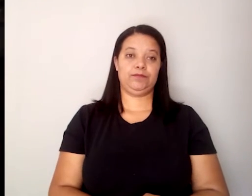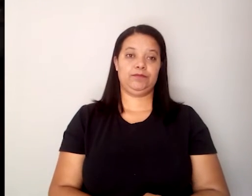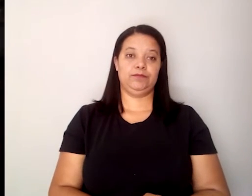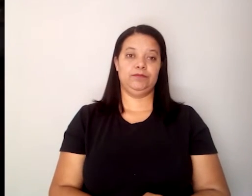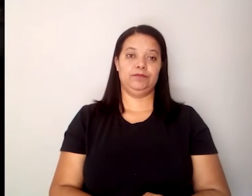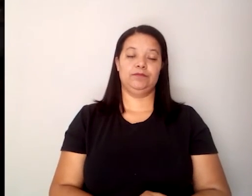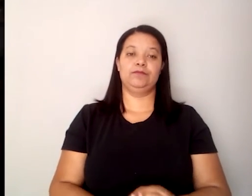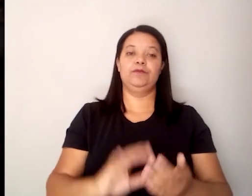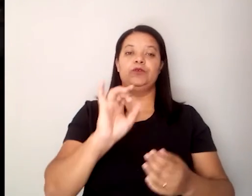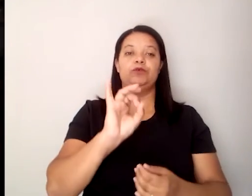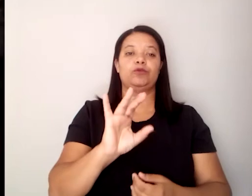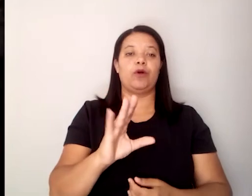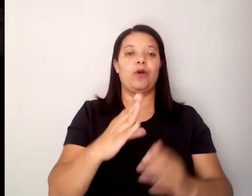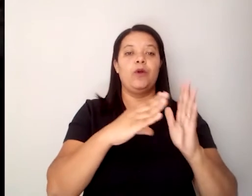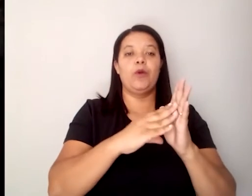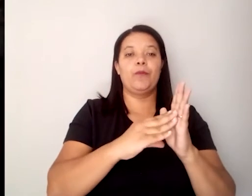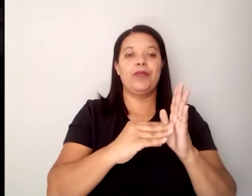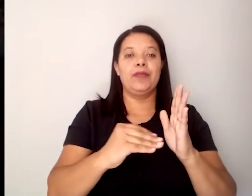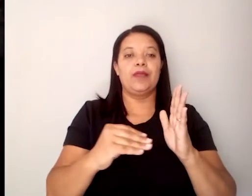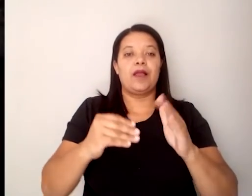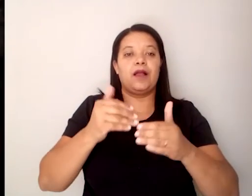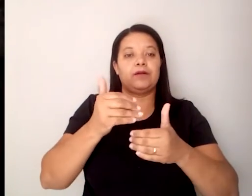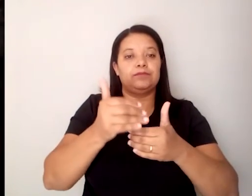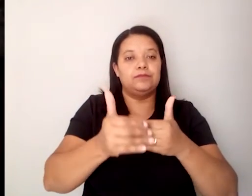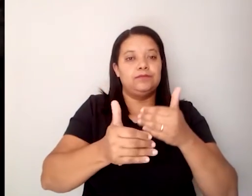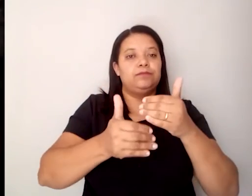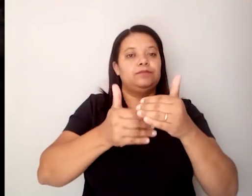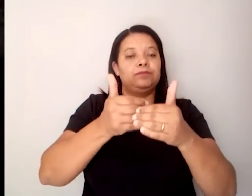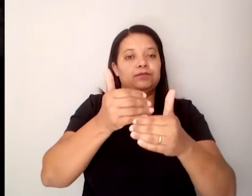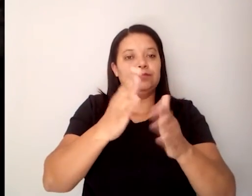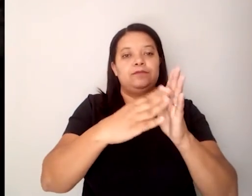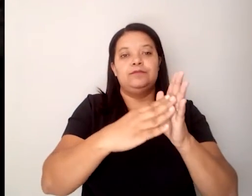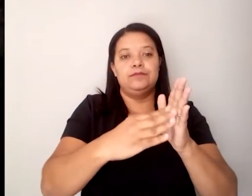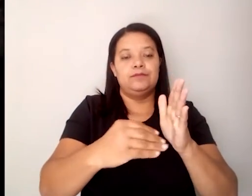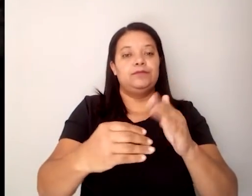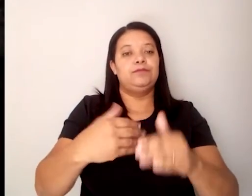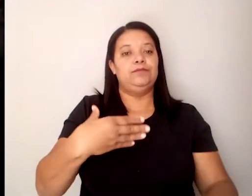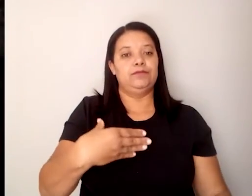Copiar, copiar, copiar, copiar, copiar, copiar,